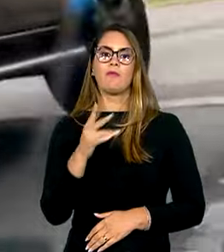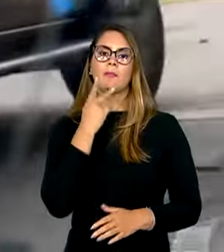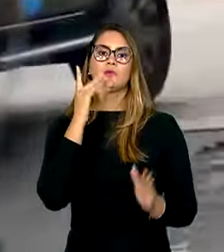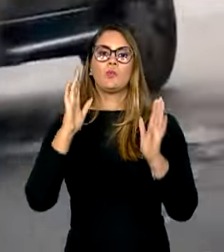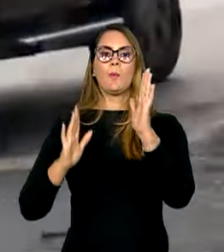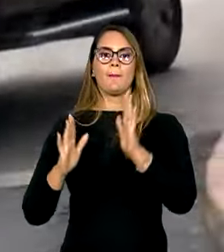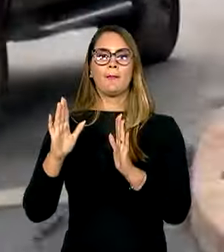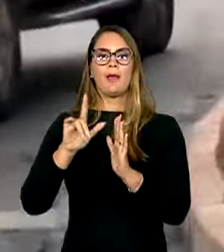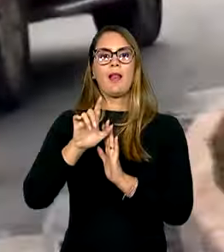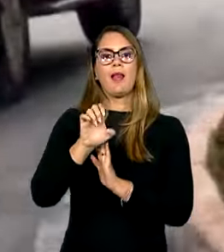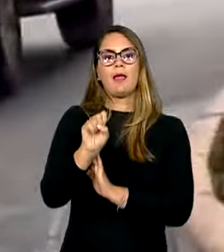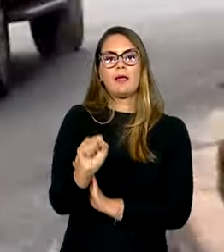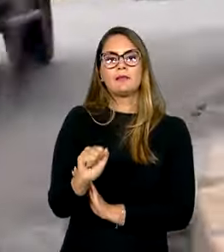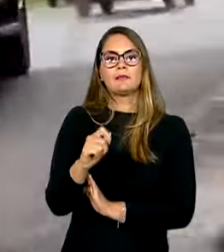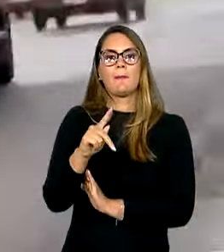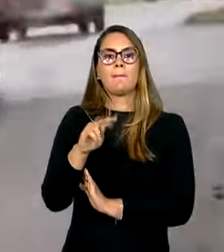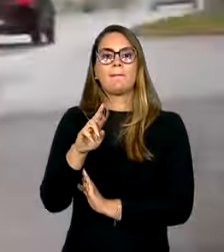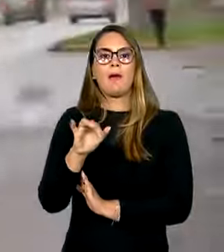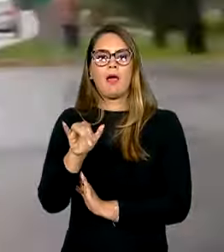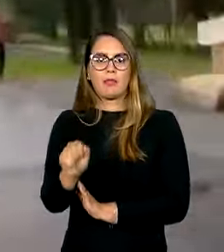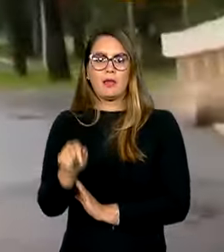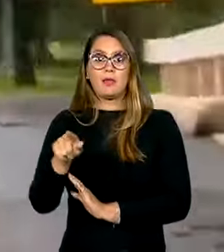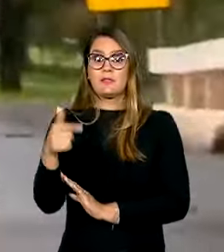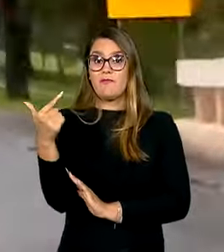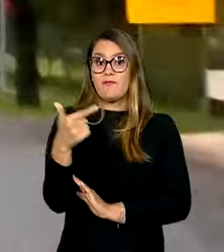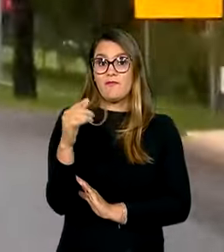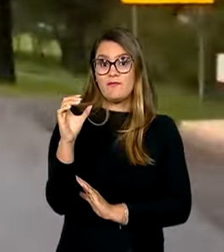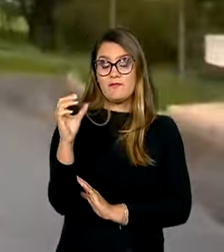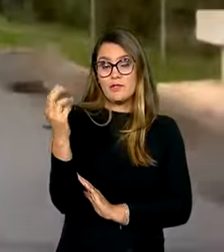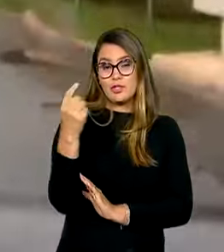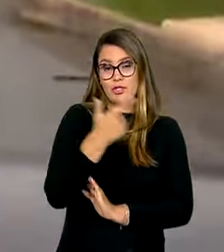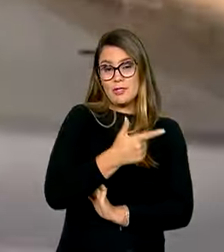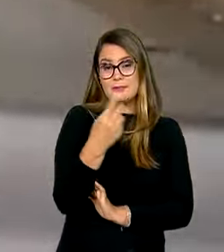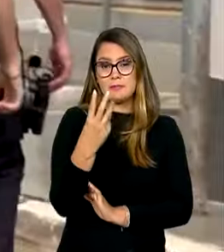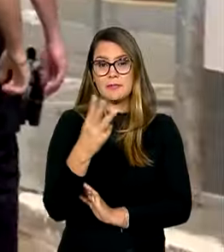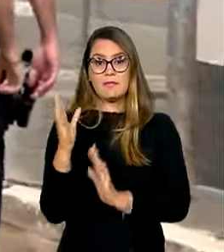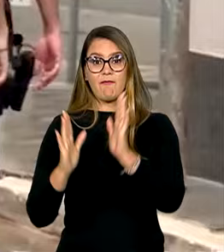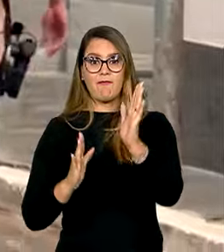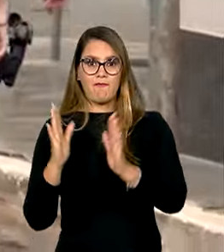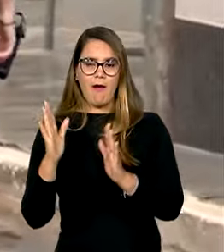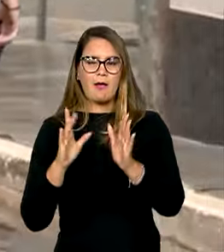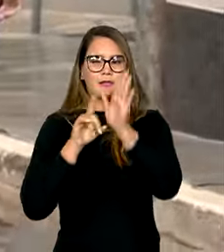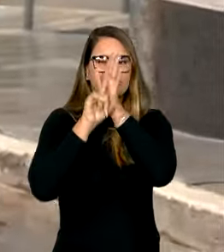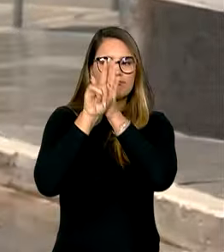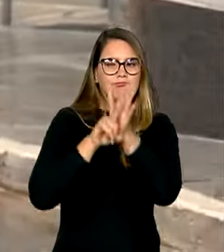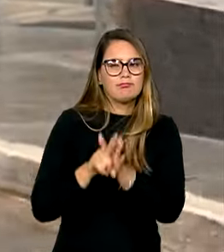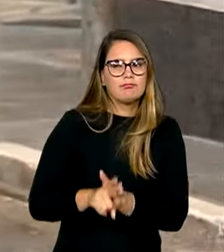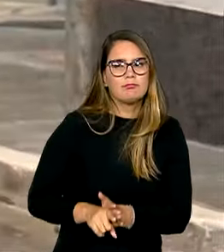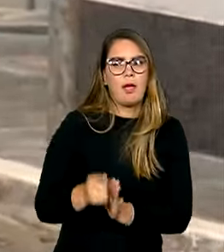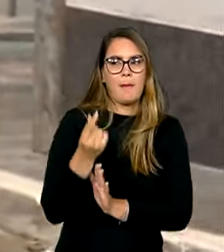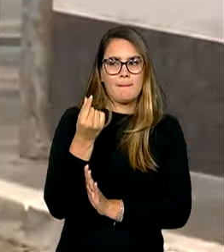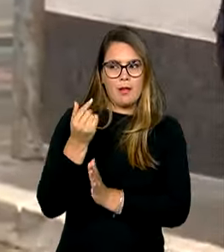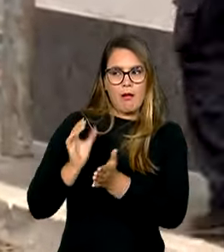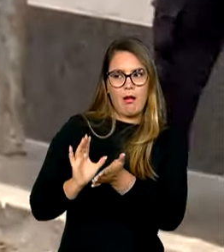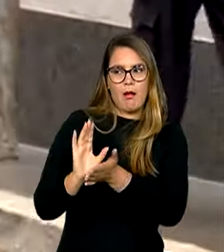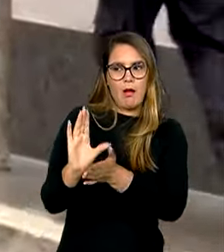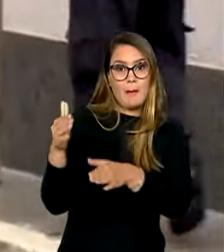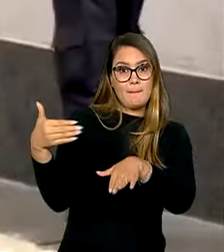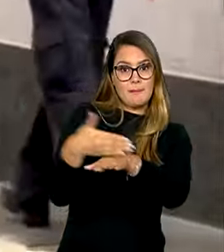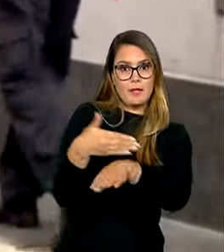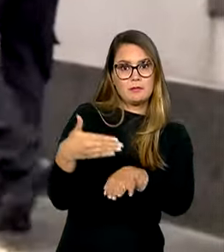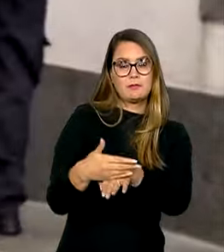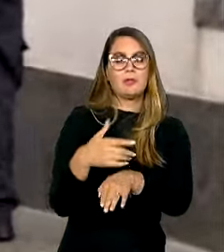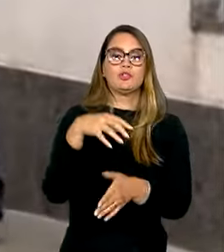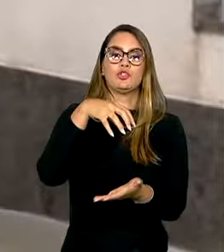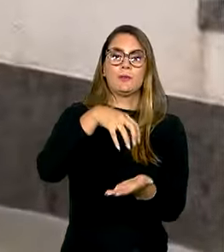operação Lesa Pátria. Esta é a 23ª fase da operação que investiga financiadores, participantes